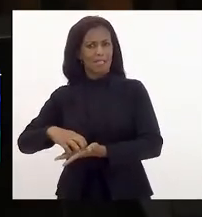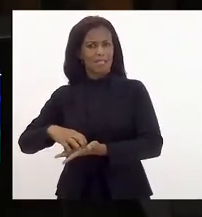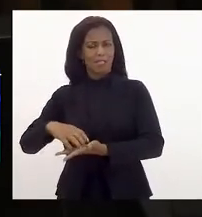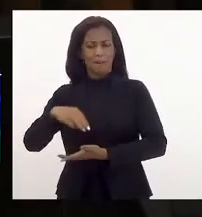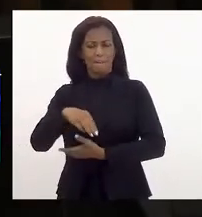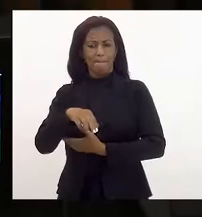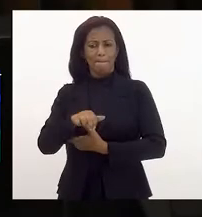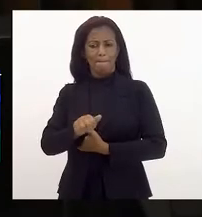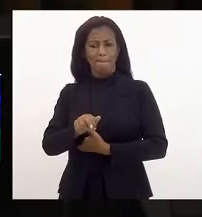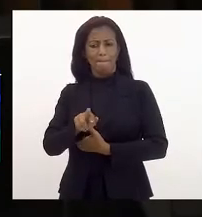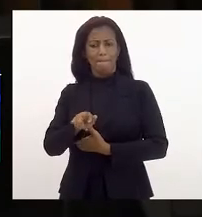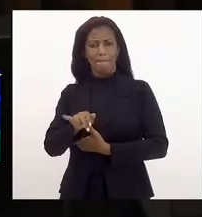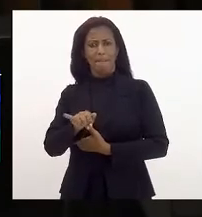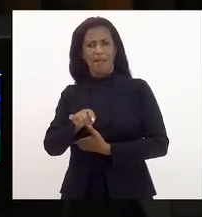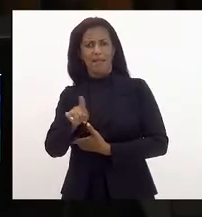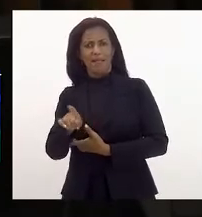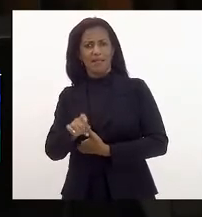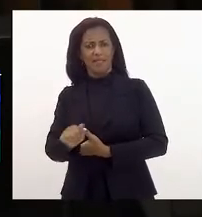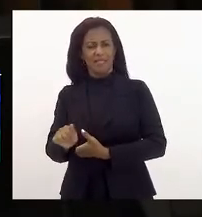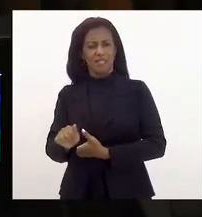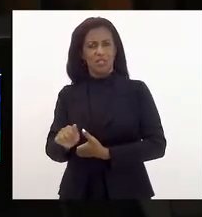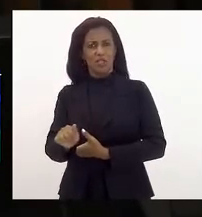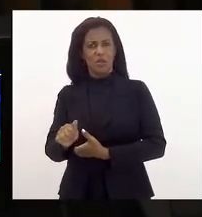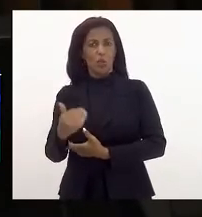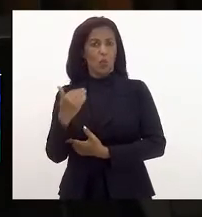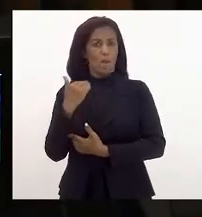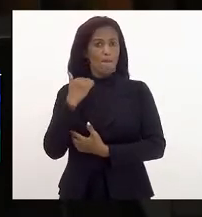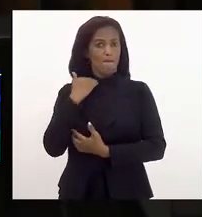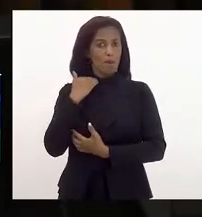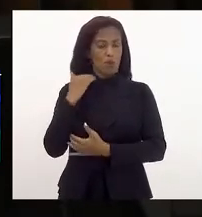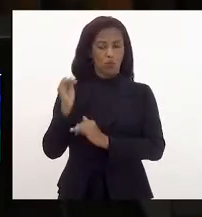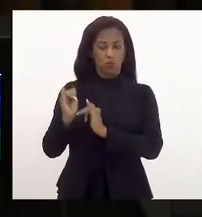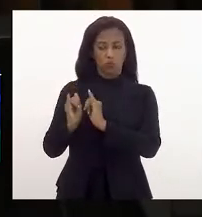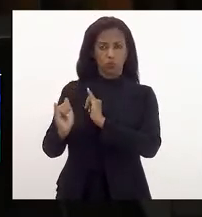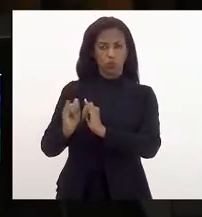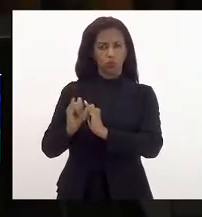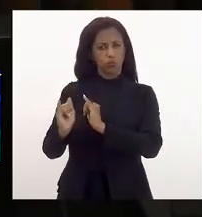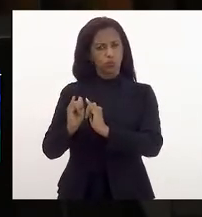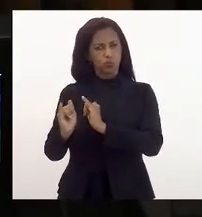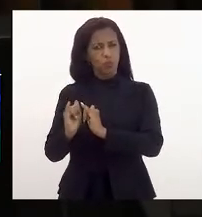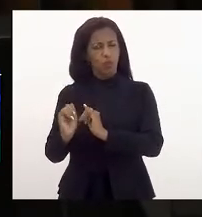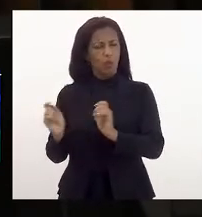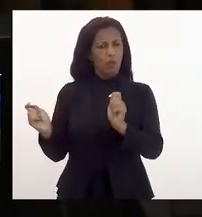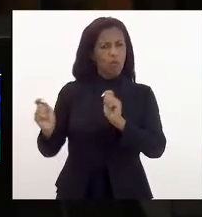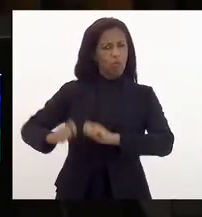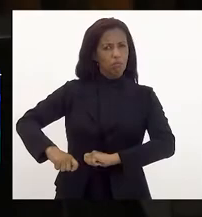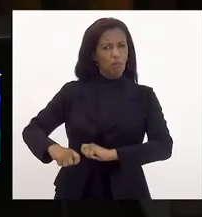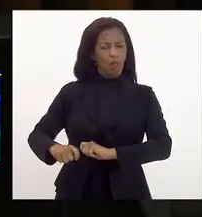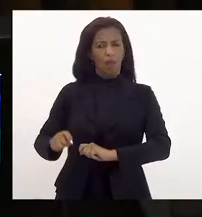com um sólido banco de dados capazes de simular